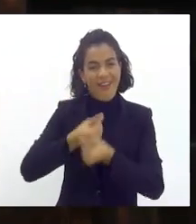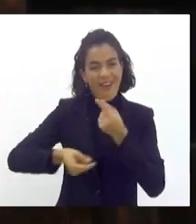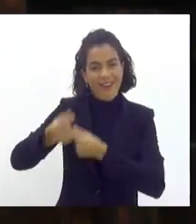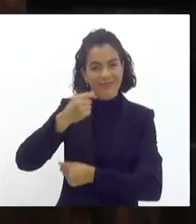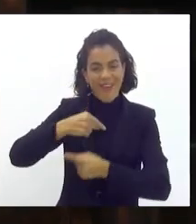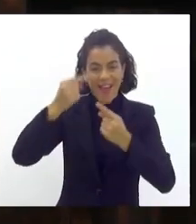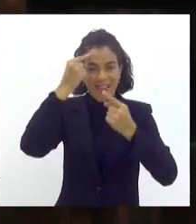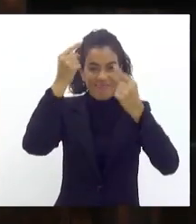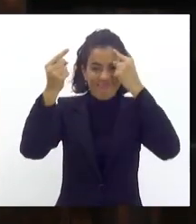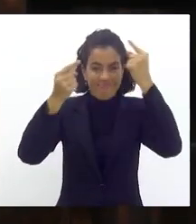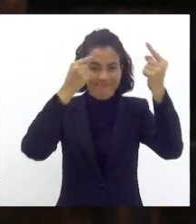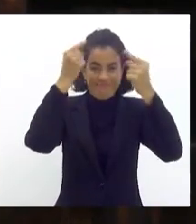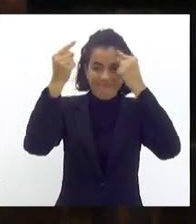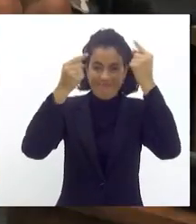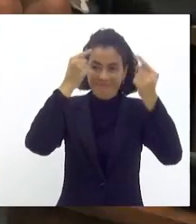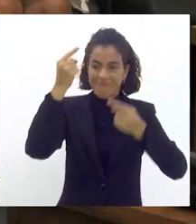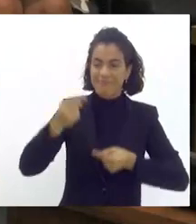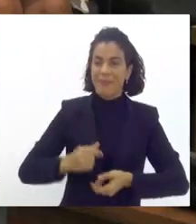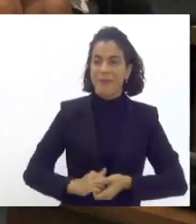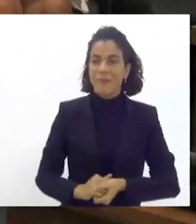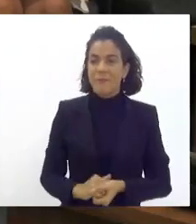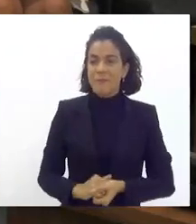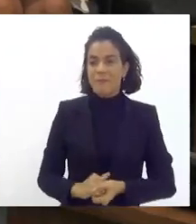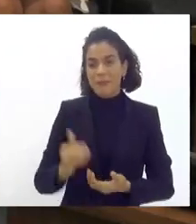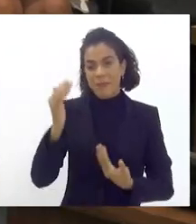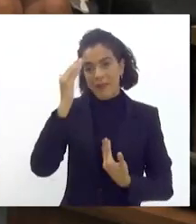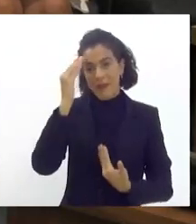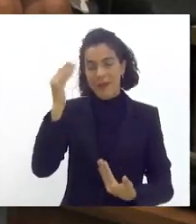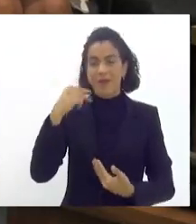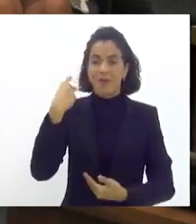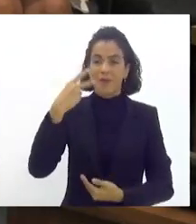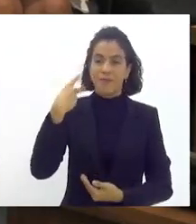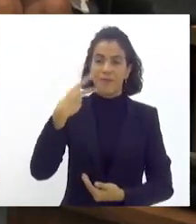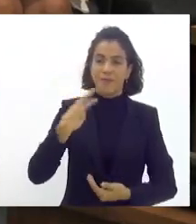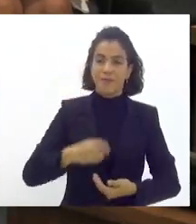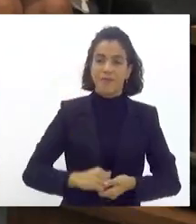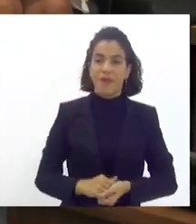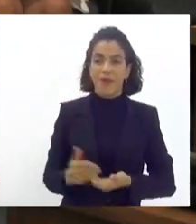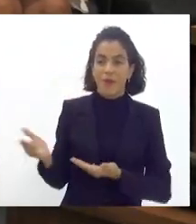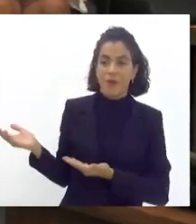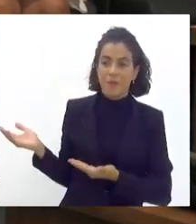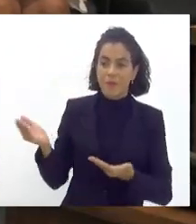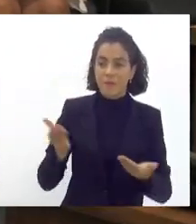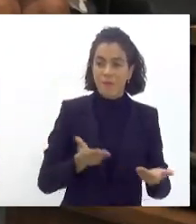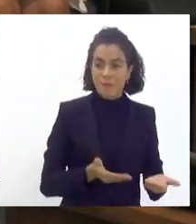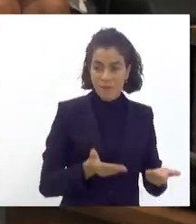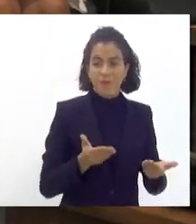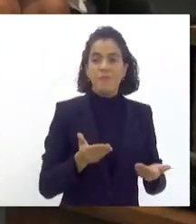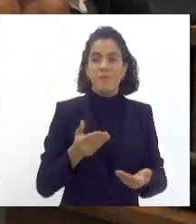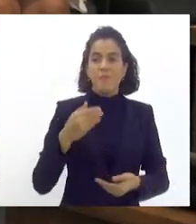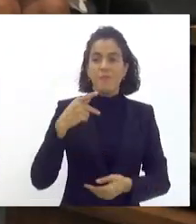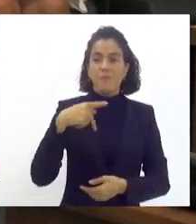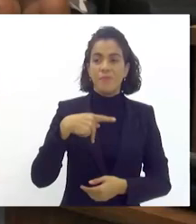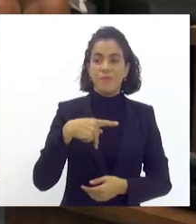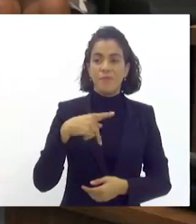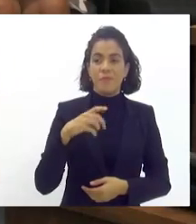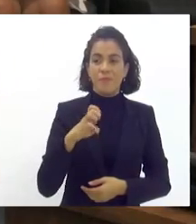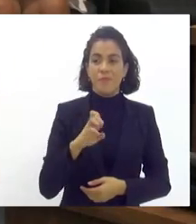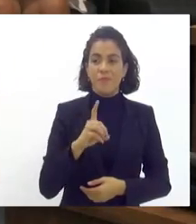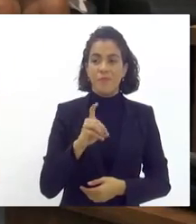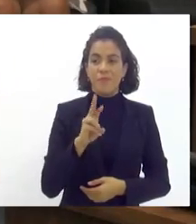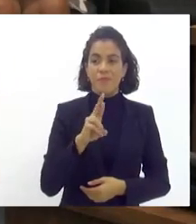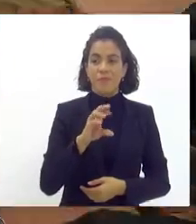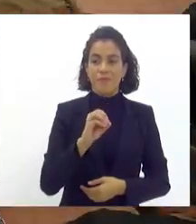estado do Rio de Janeiro muito obrigado obrigado querido vereador Jonathan vou convidar aqui o próximo orador nosso Pedro Silva presidente da